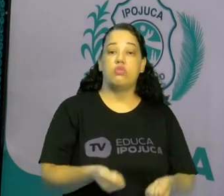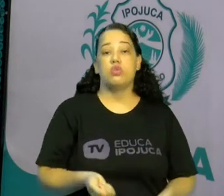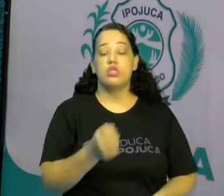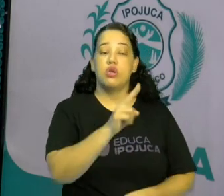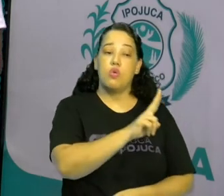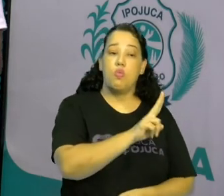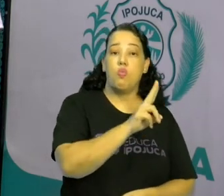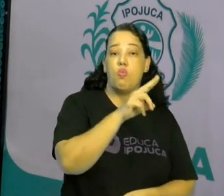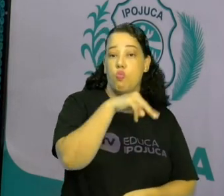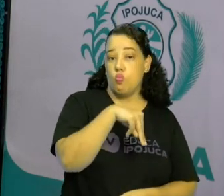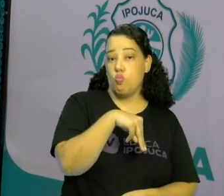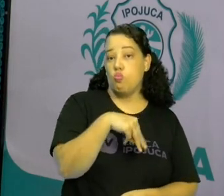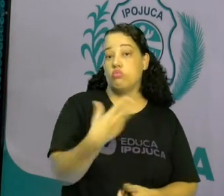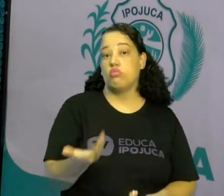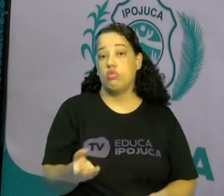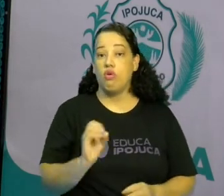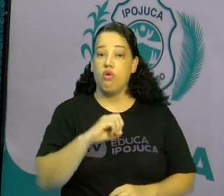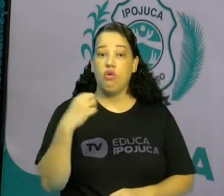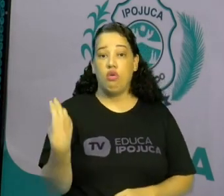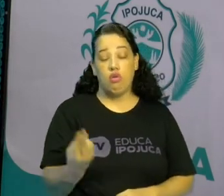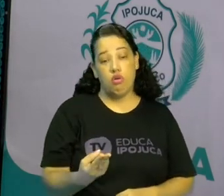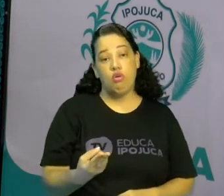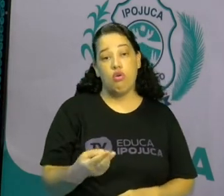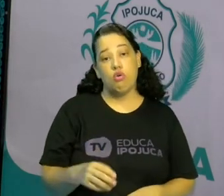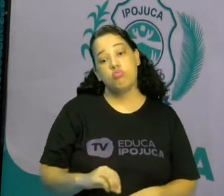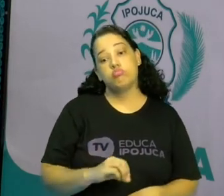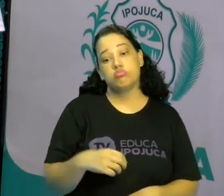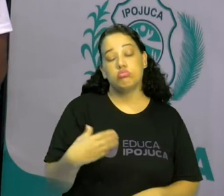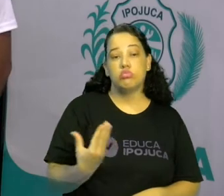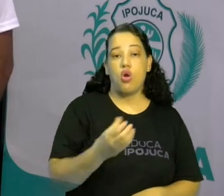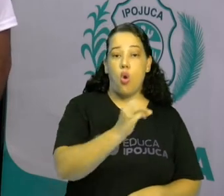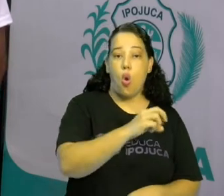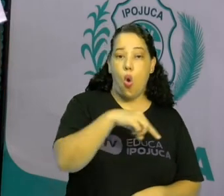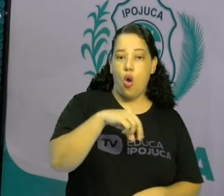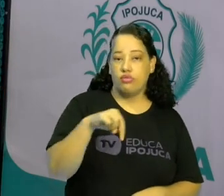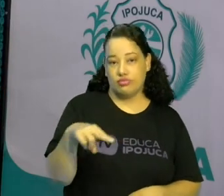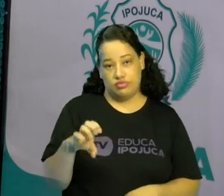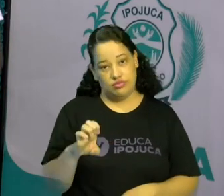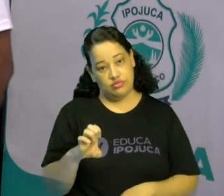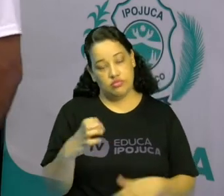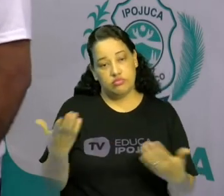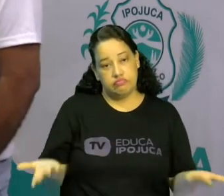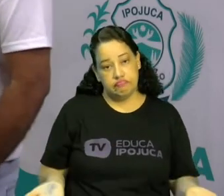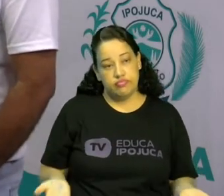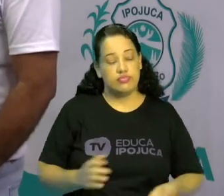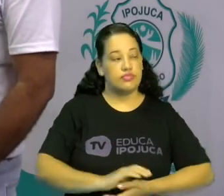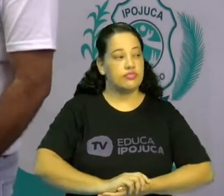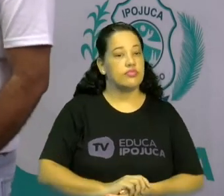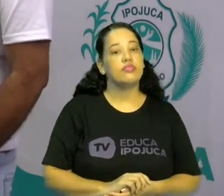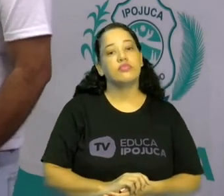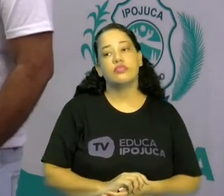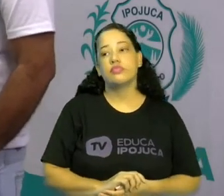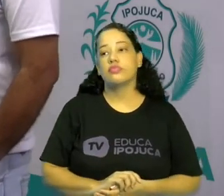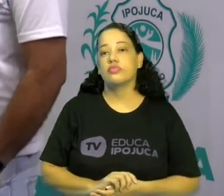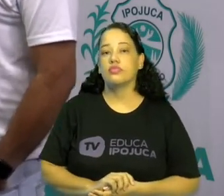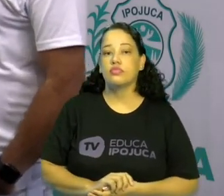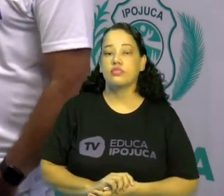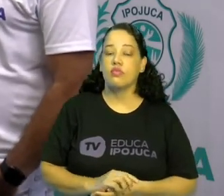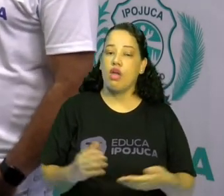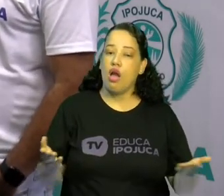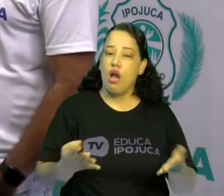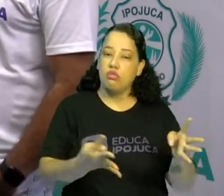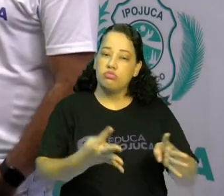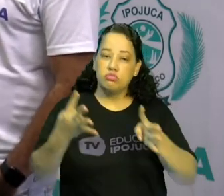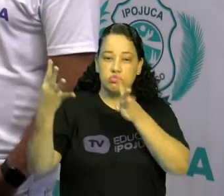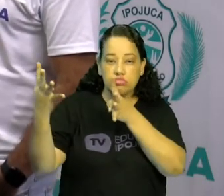como posso utilizar também o próprio número one. Tá bom? Deixa eu ver, então. Prestem